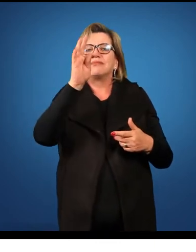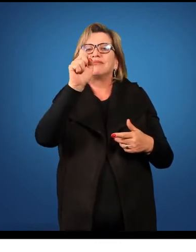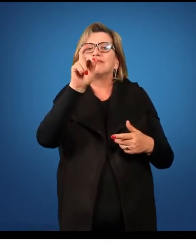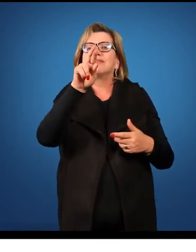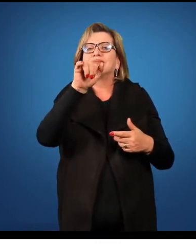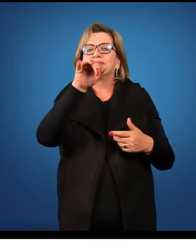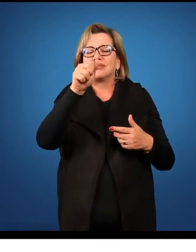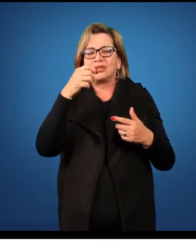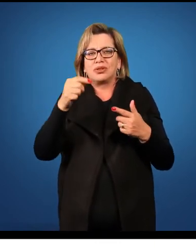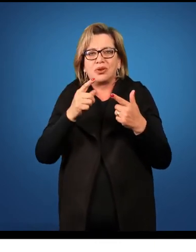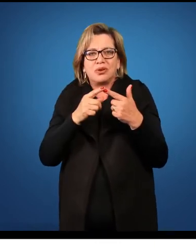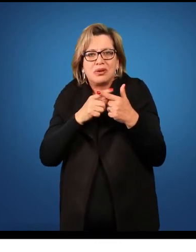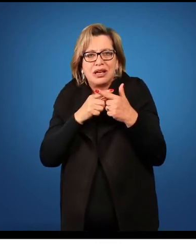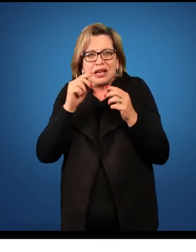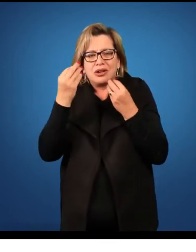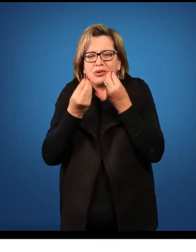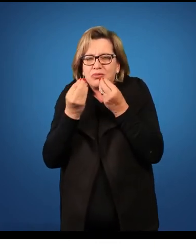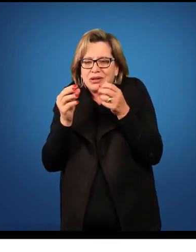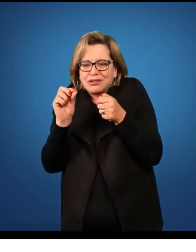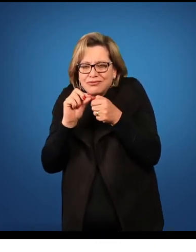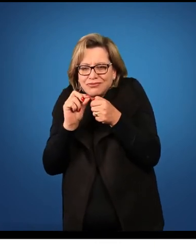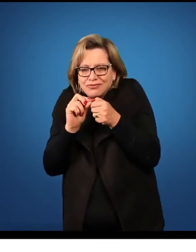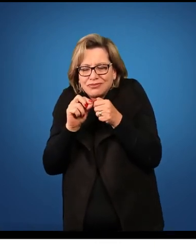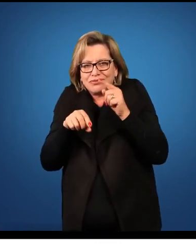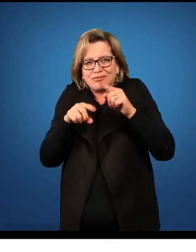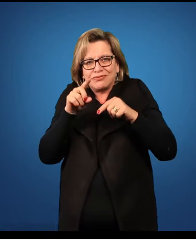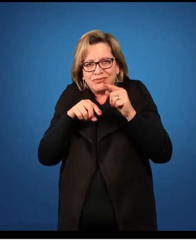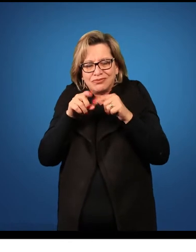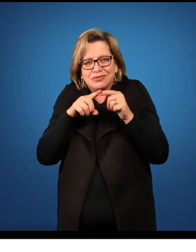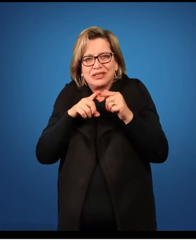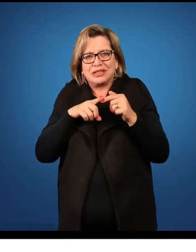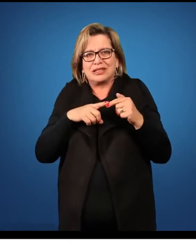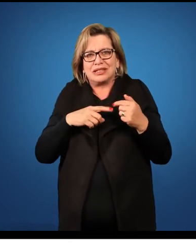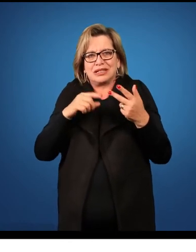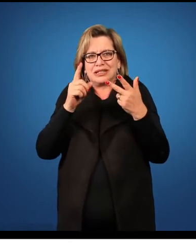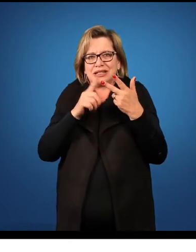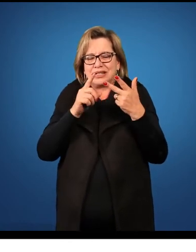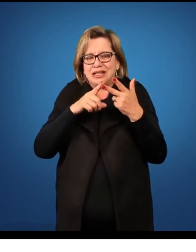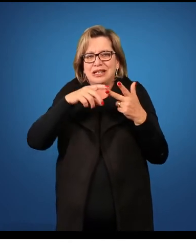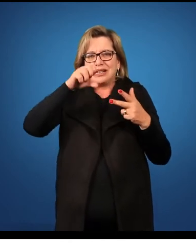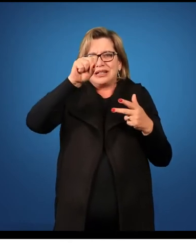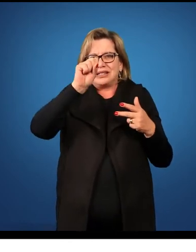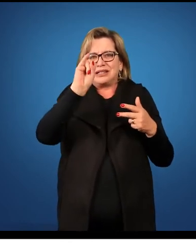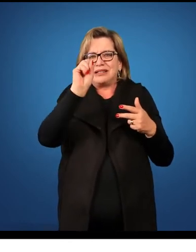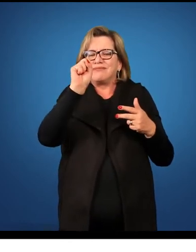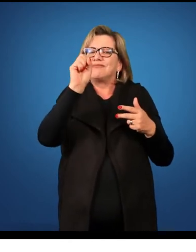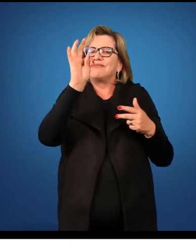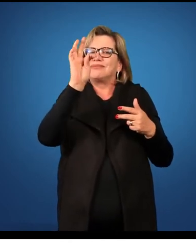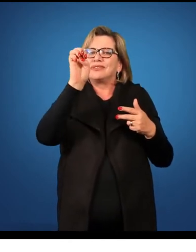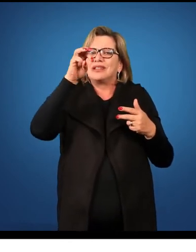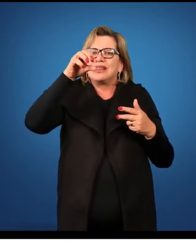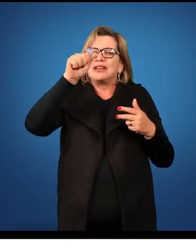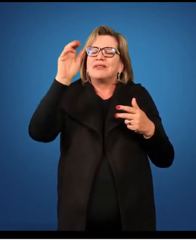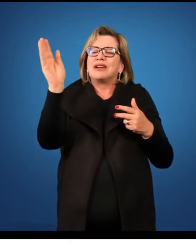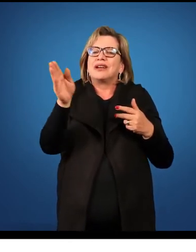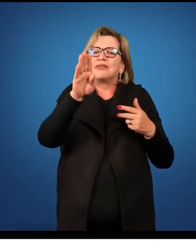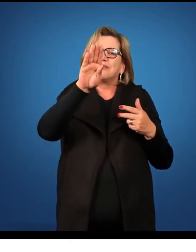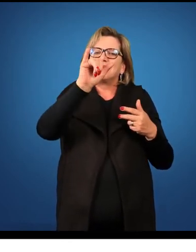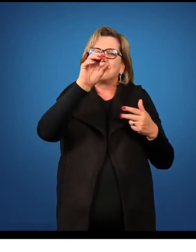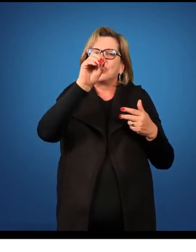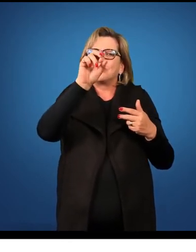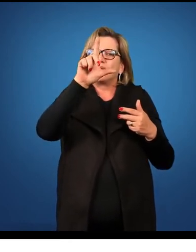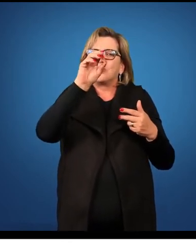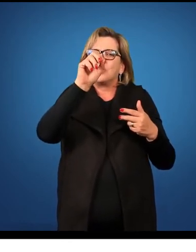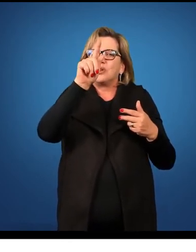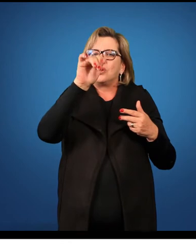conteúdos básicos são constituição da matéria e propriedades da matéria. Os sistemas biológicos, nesse caso, eles vão trabalhar os níveis de organização dos